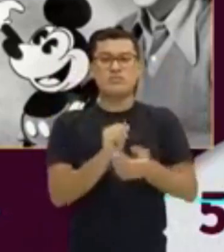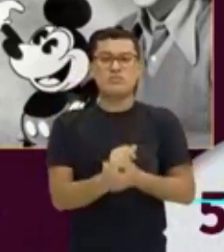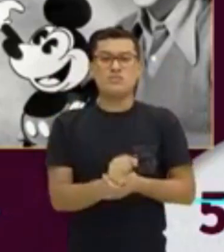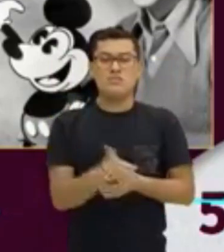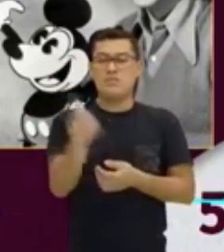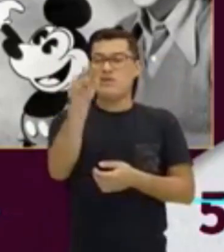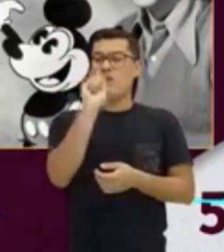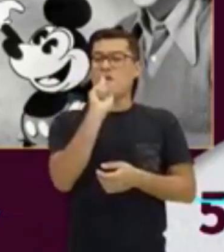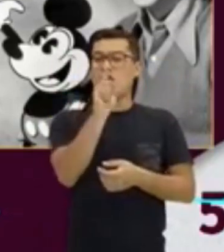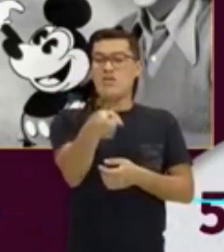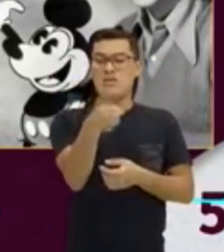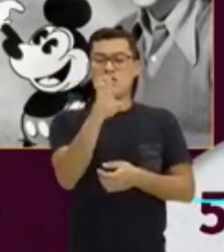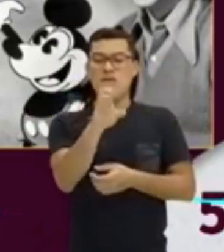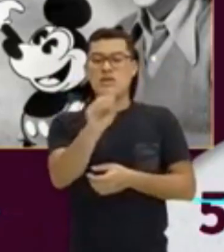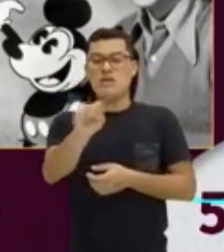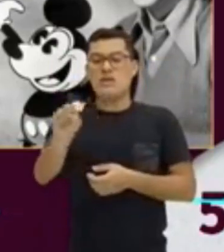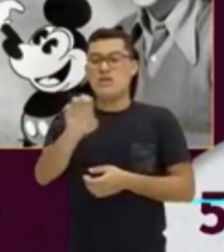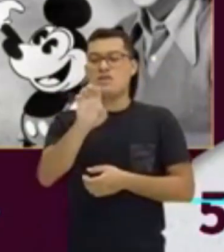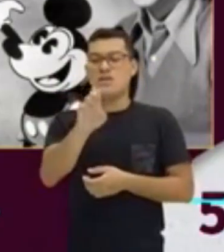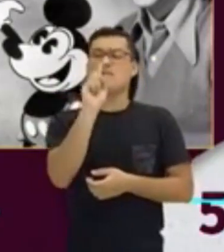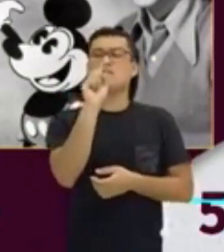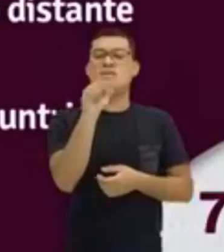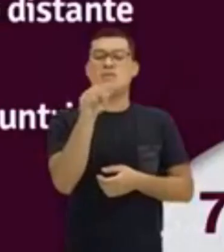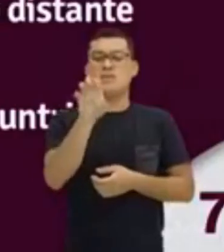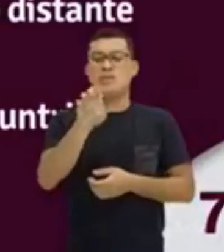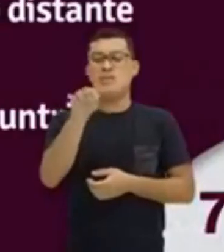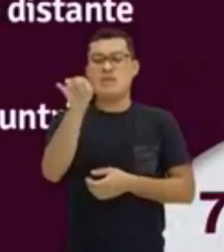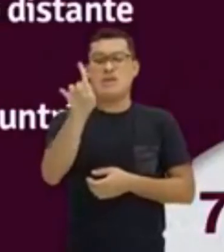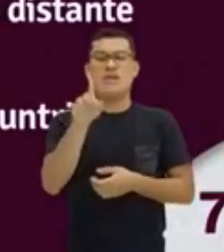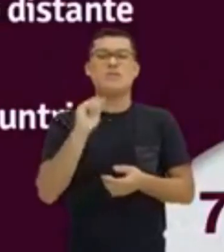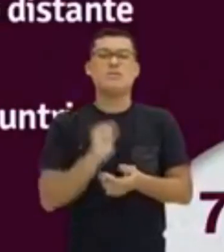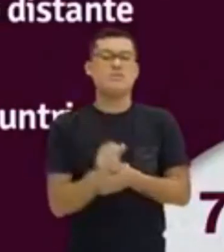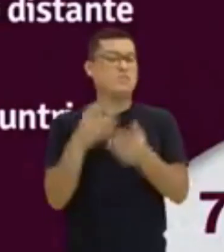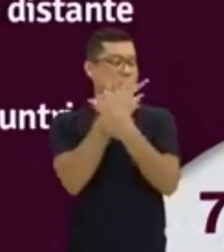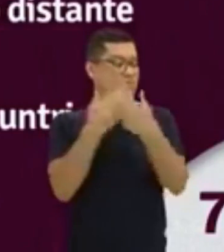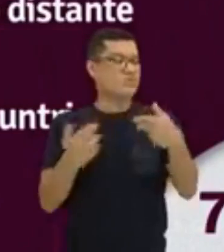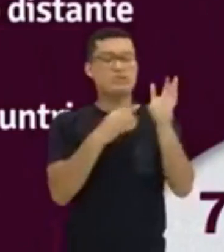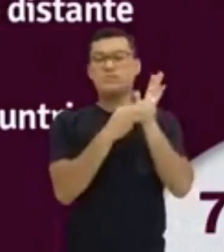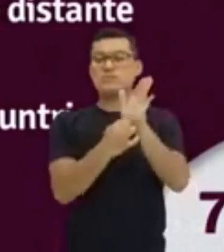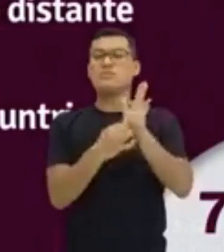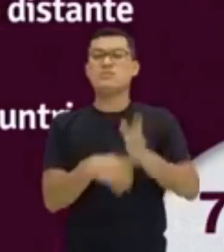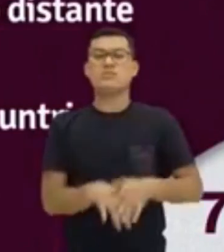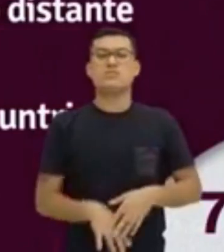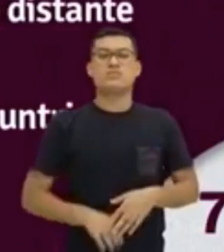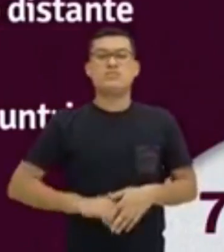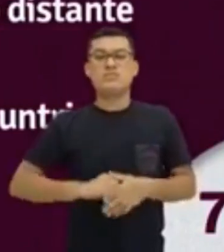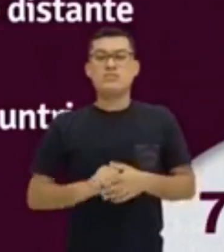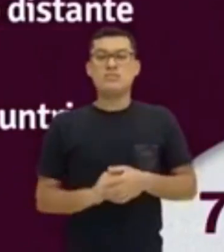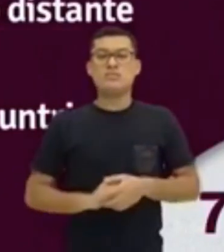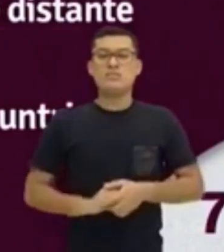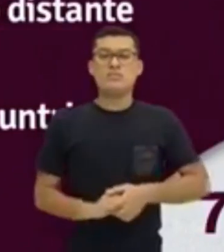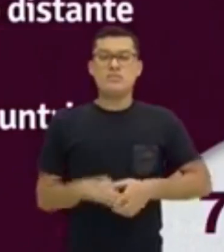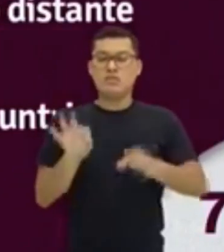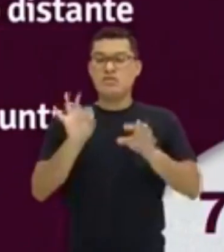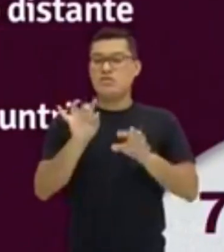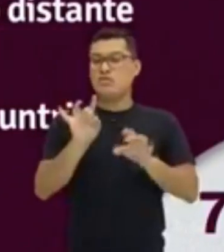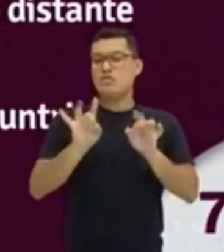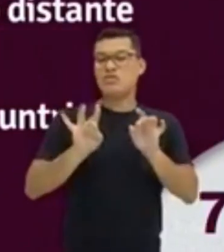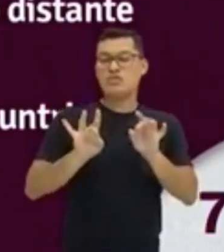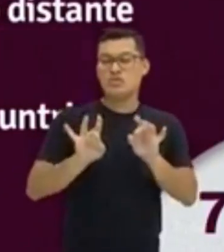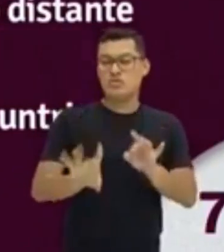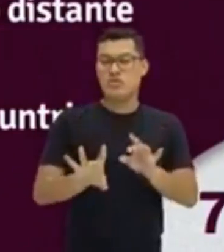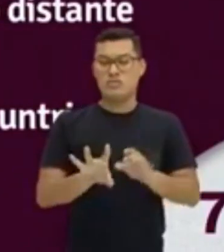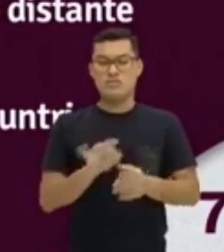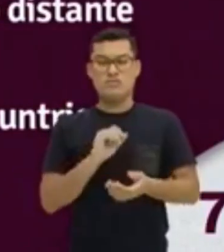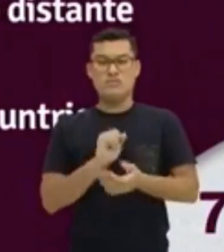é. Tá? Então, várias maneiras de você apresentar. O que é o this? Só para fechar. A gente volta